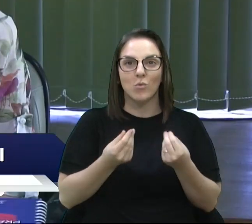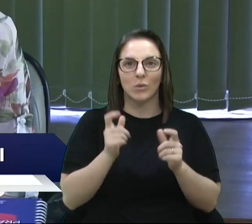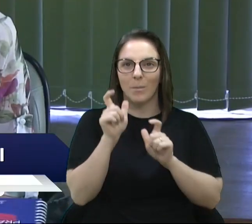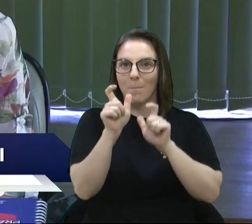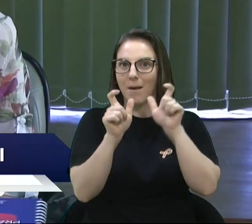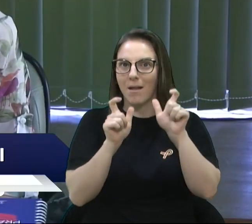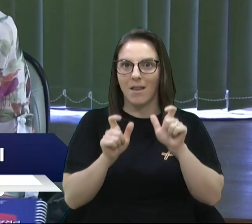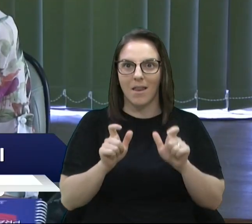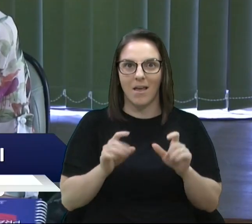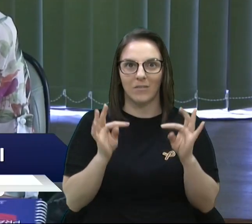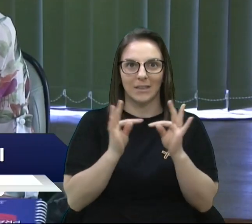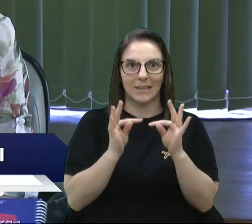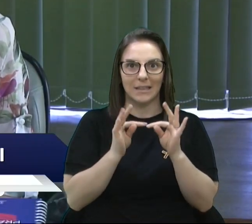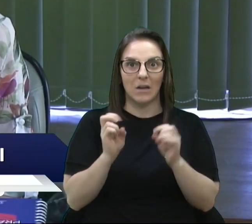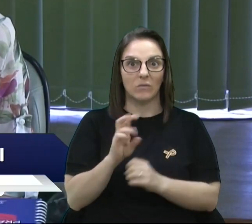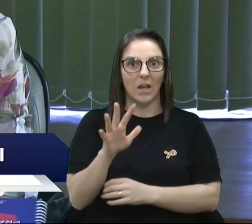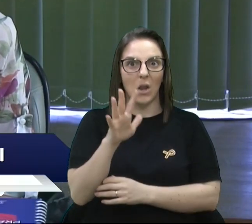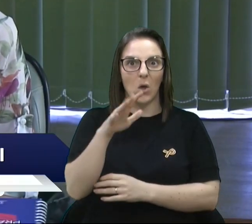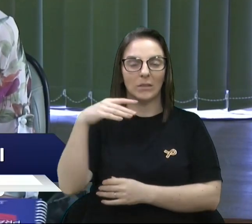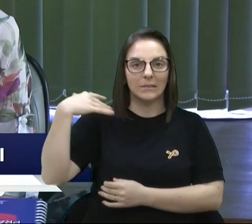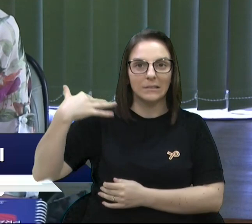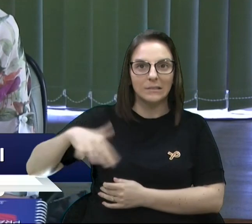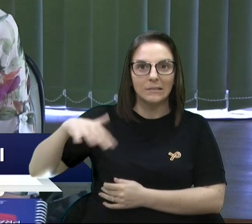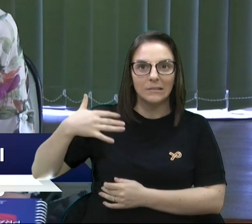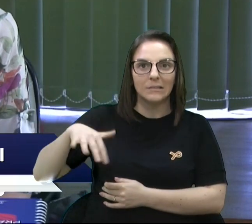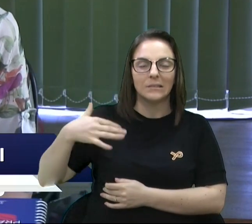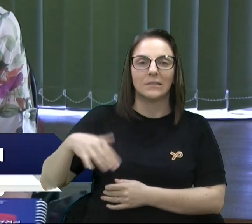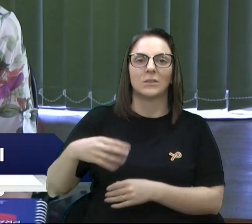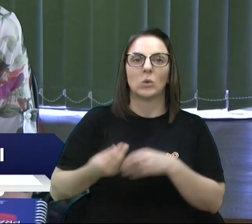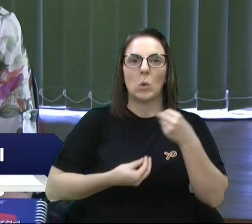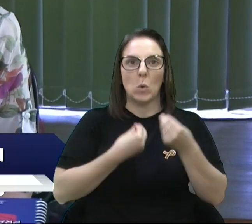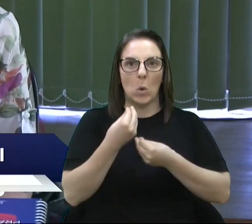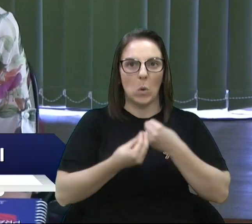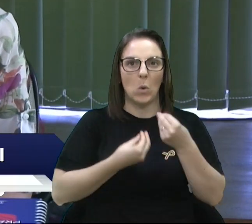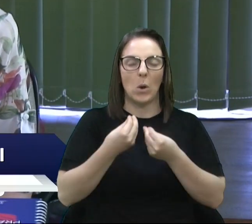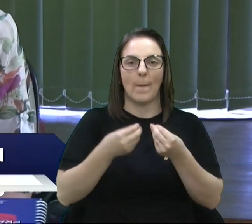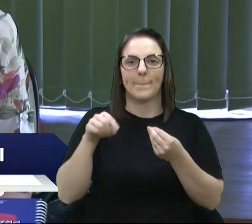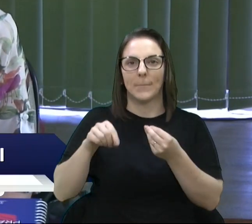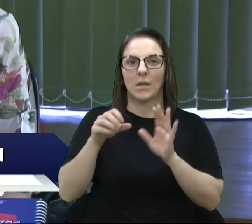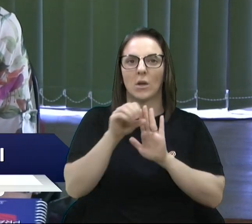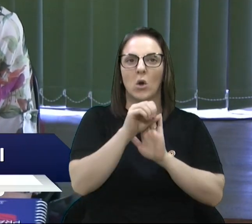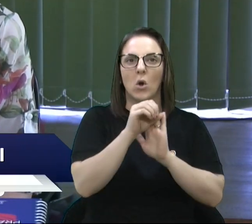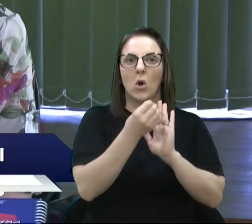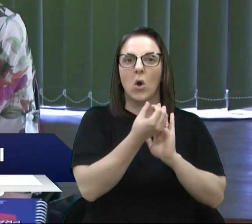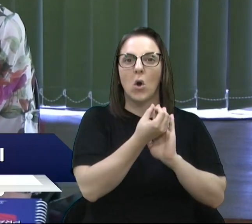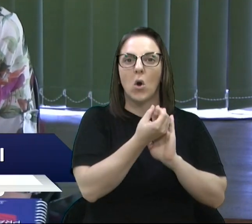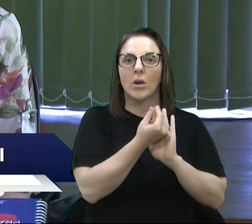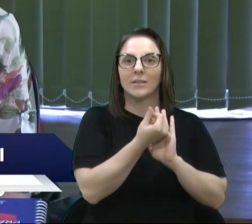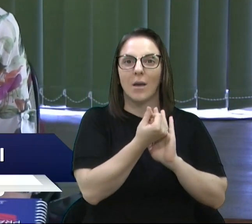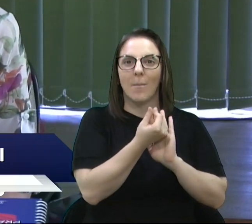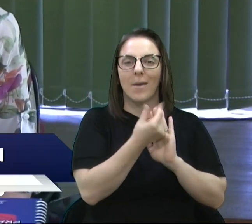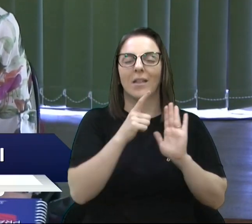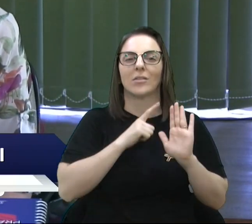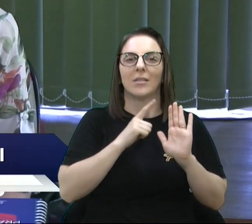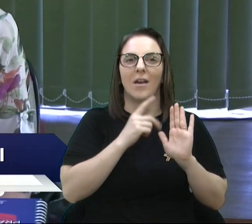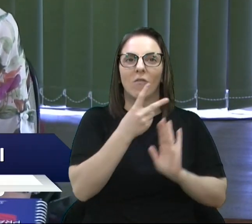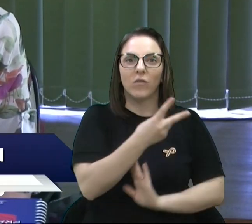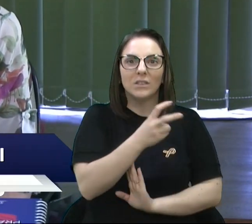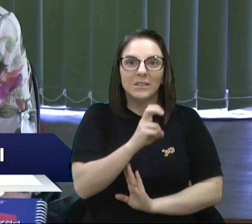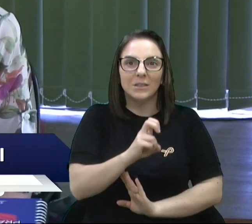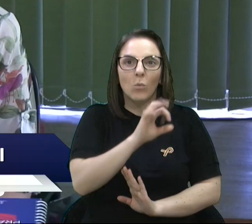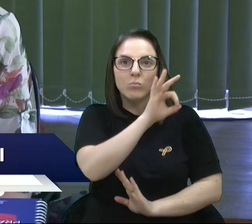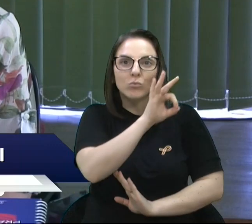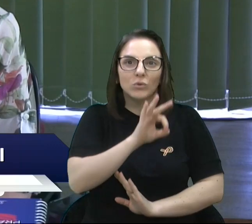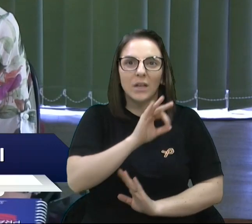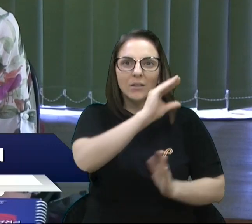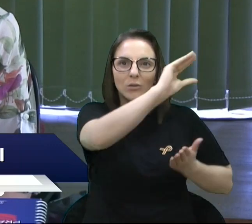valores bastante expressivos também, já que o nosso orçamento dá conta de 25% da arrecadação municipal, mais